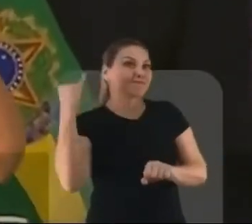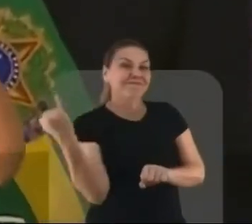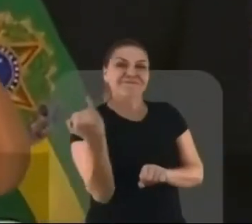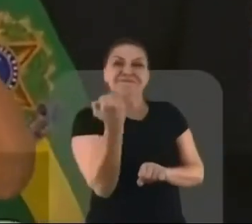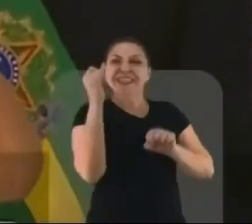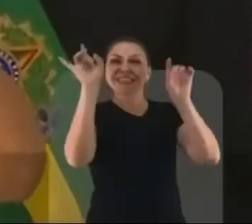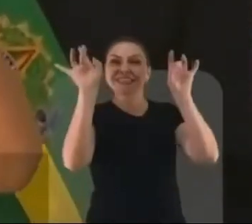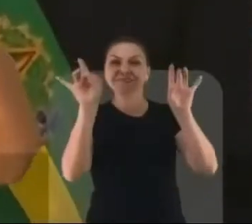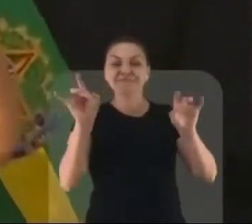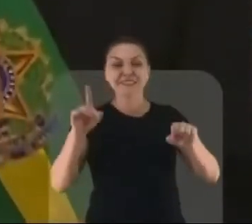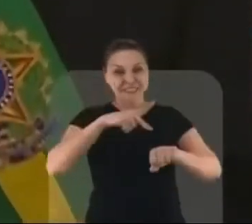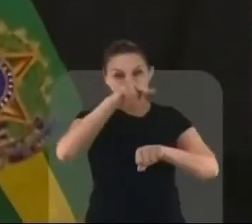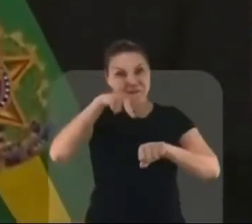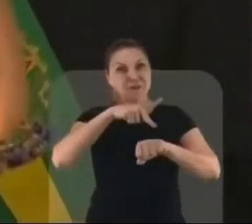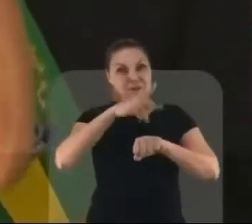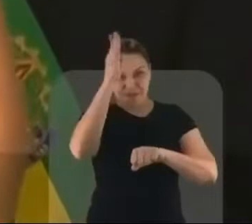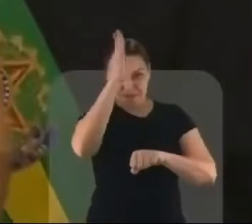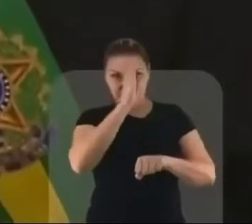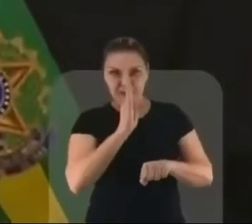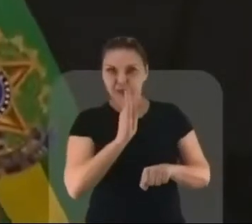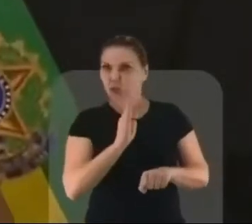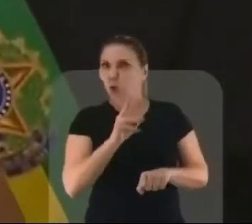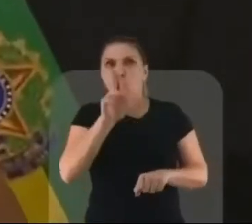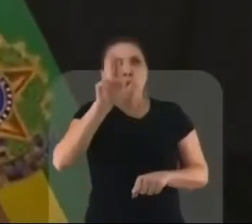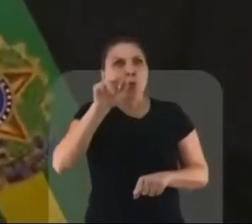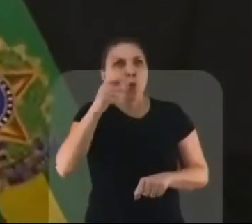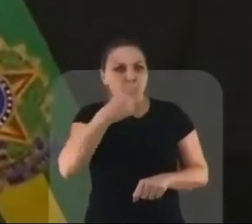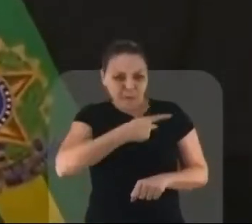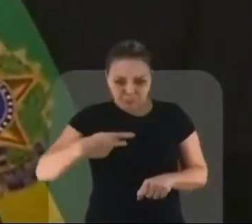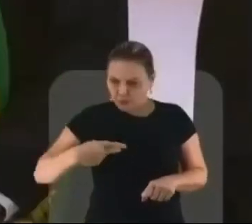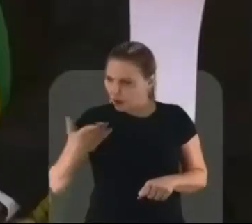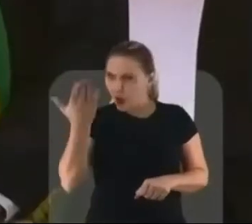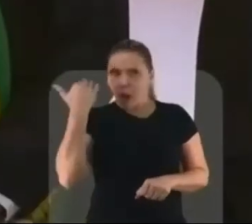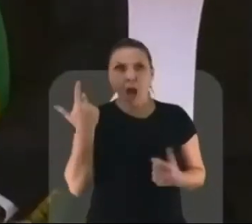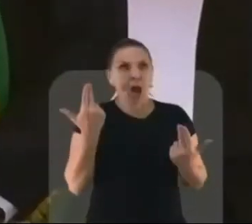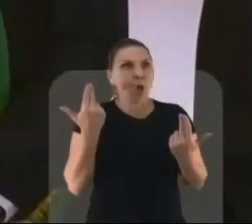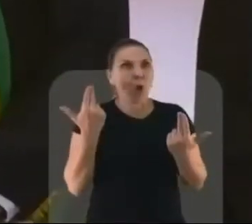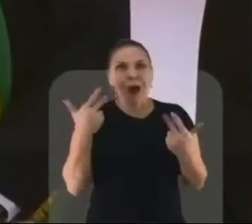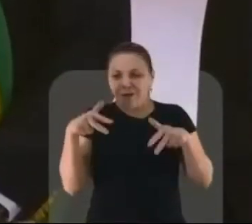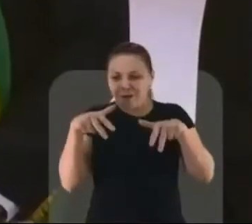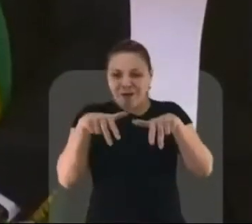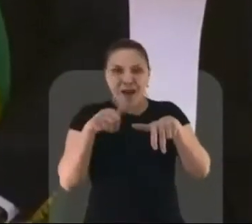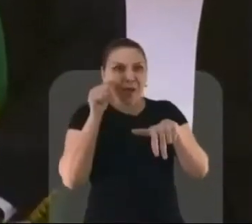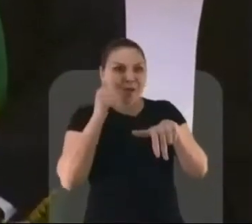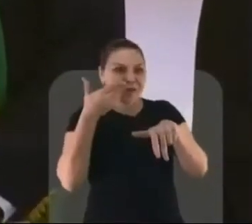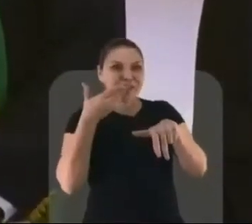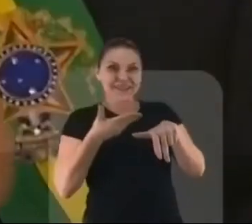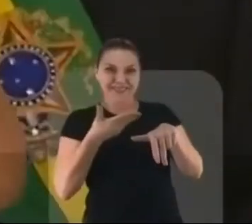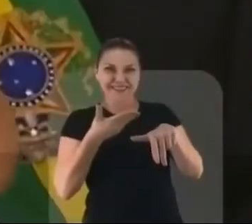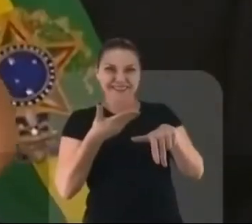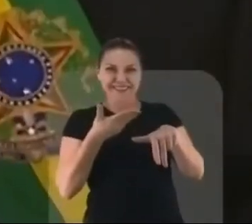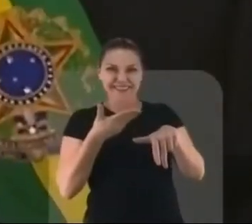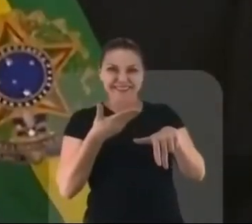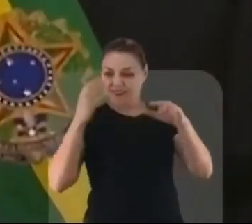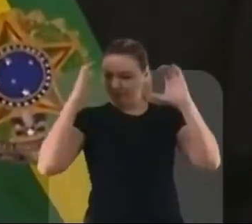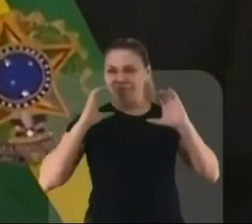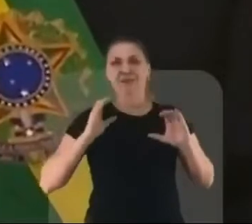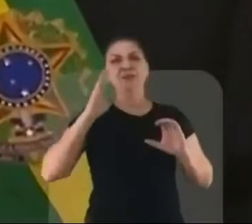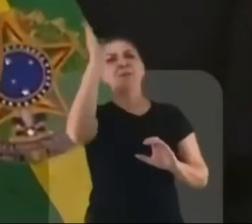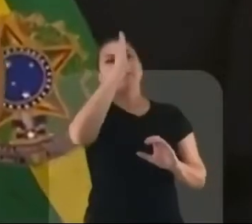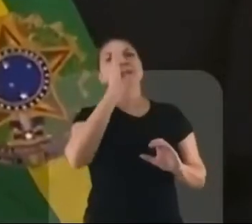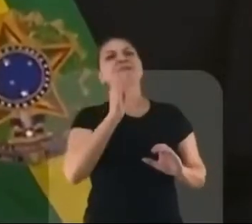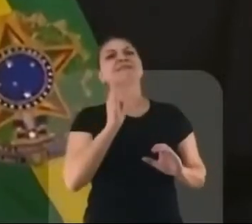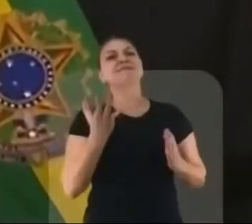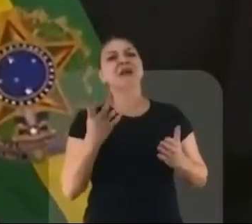especial para o país. Nenhum presidente havia feito isso antes. O cidadão brasileiro quer um país